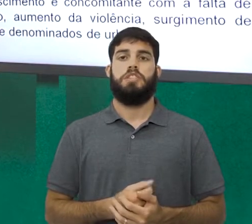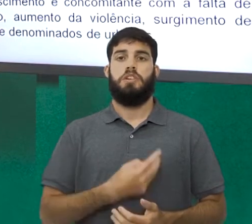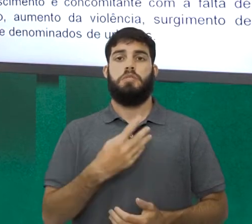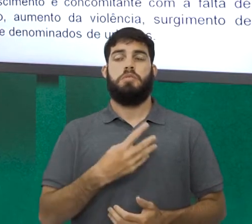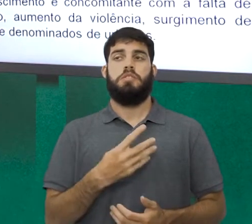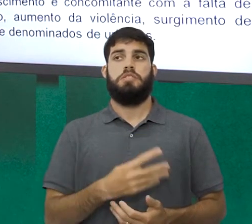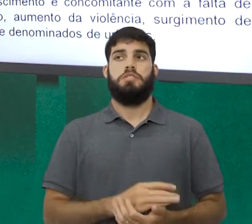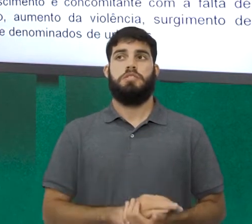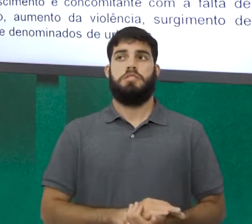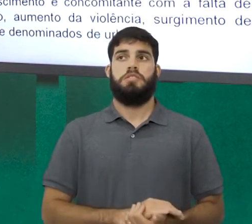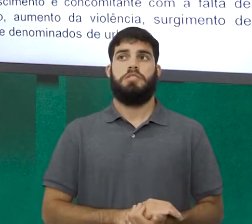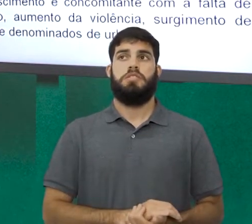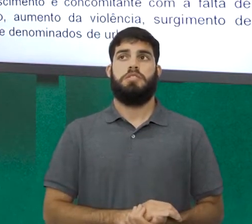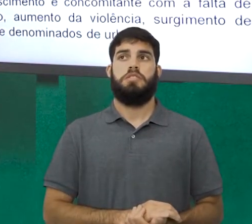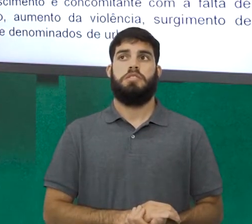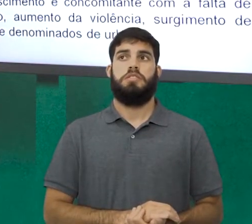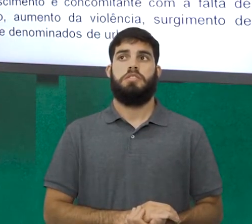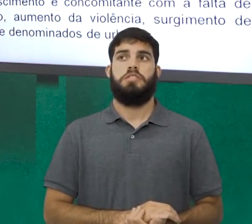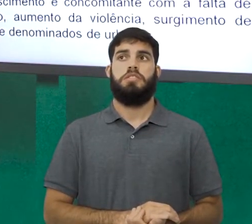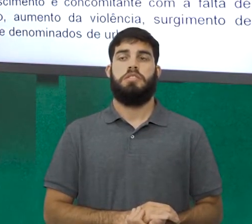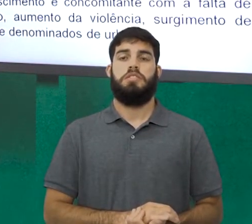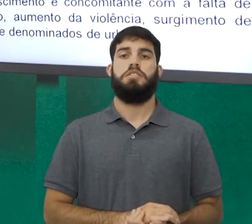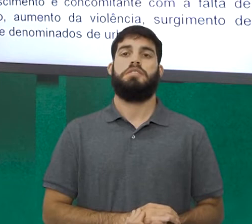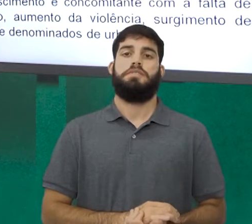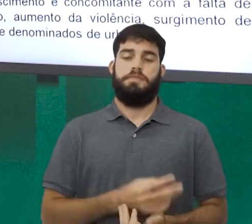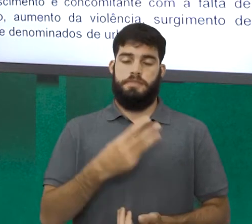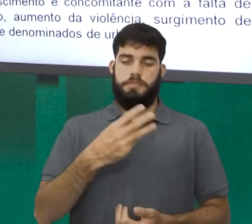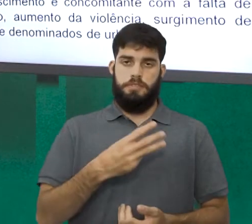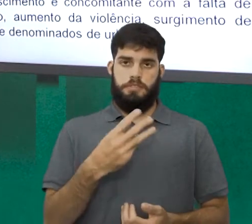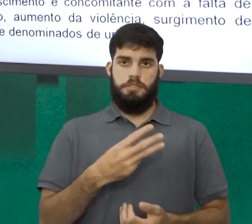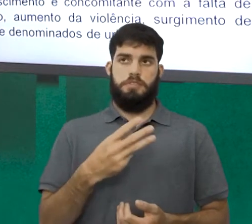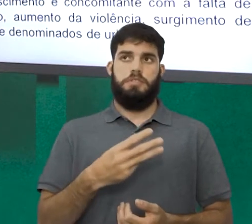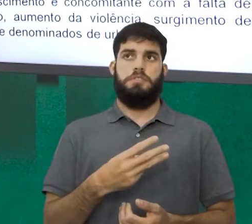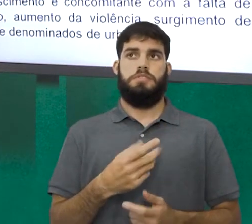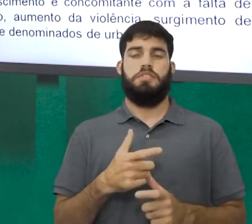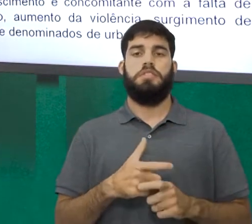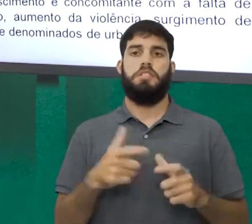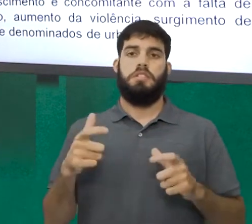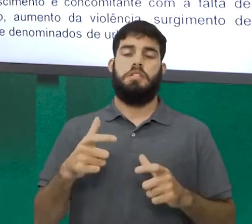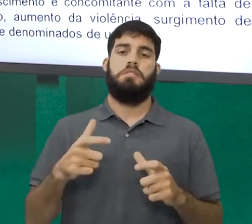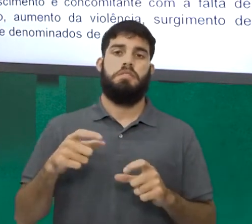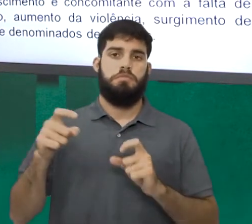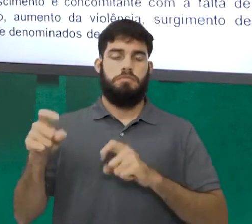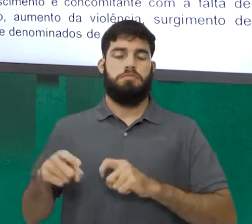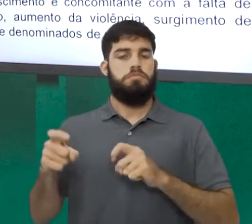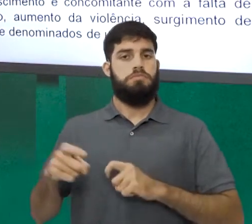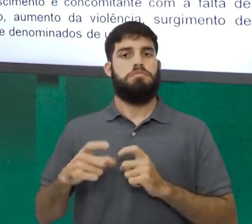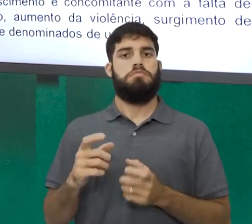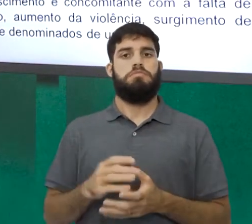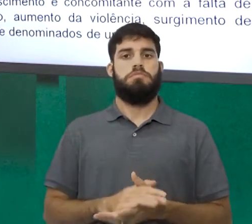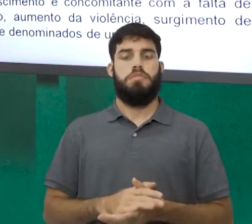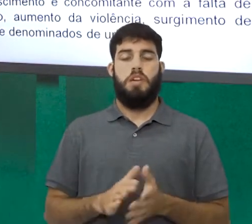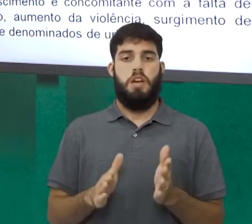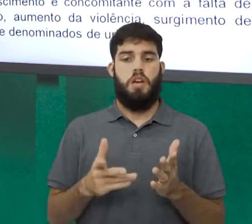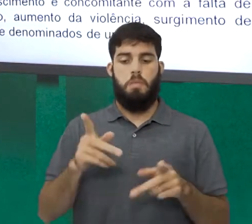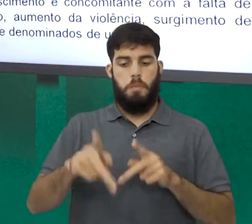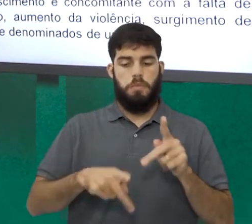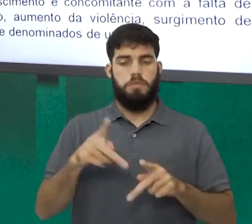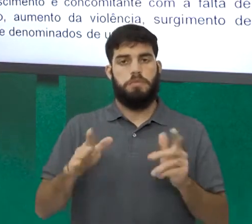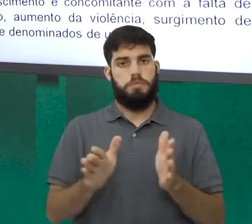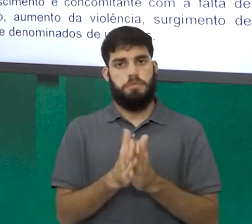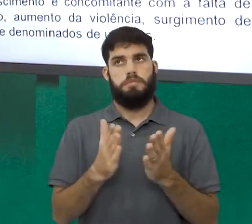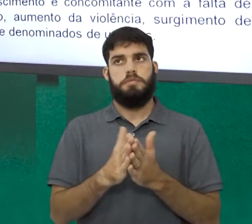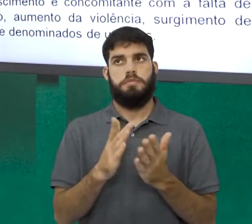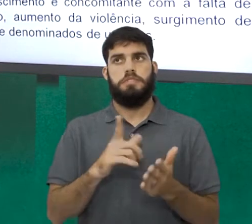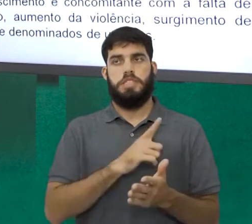Na quarta... Ah, então, veja só. A terceira que os países subdesenvolvidos, em grande parte, agrários, olha lá, a população pobre, tem, sim, um